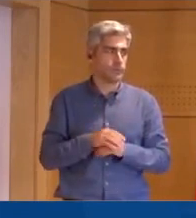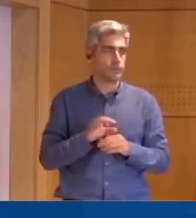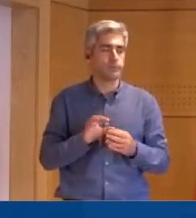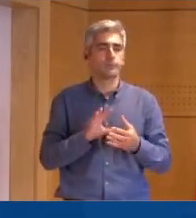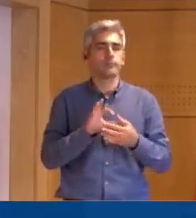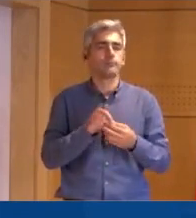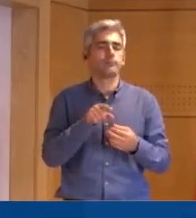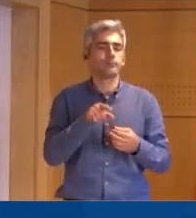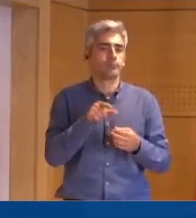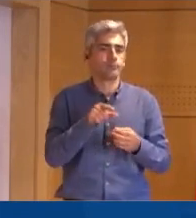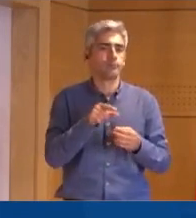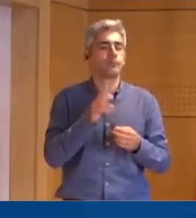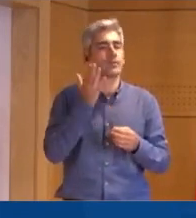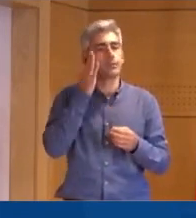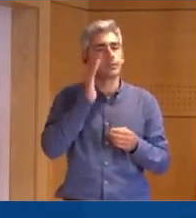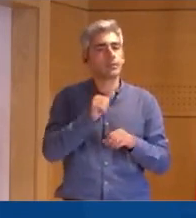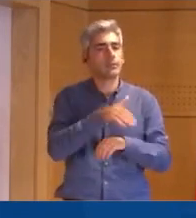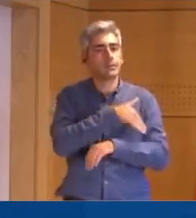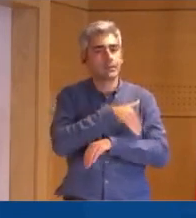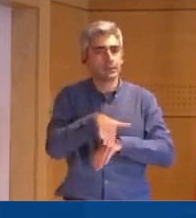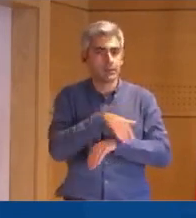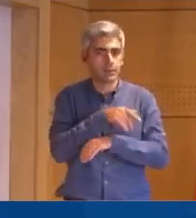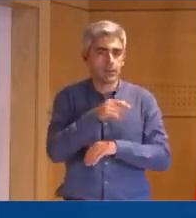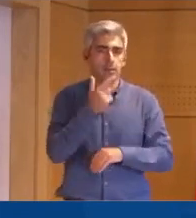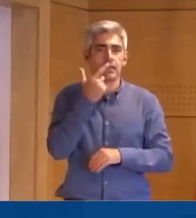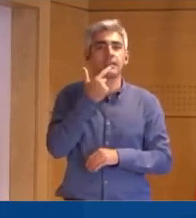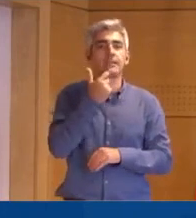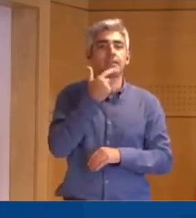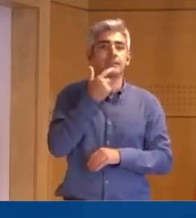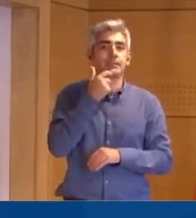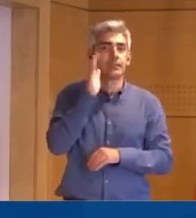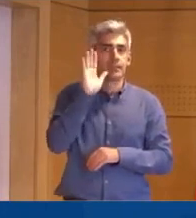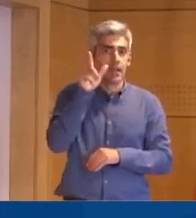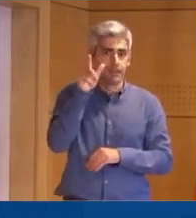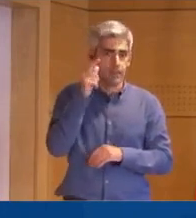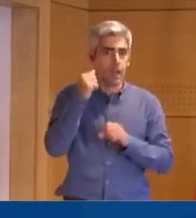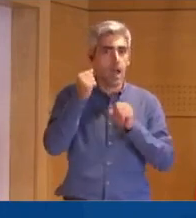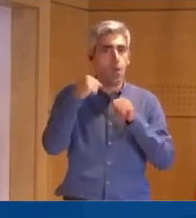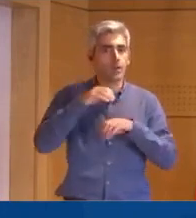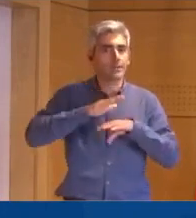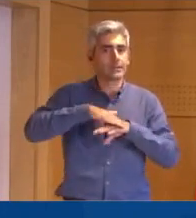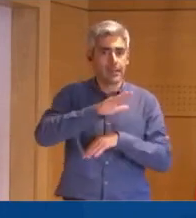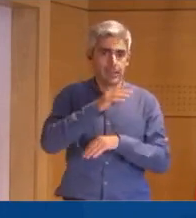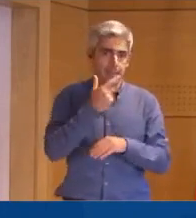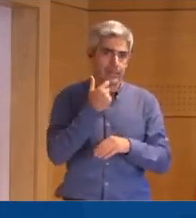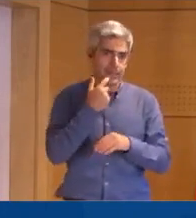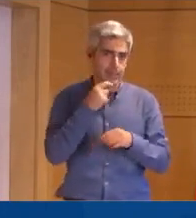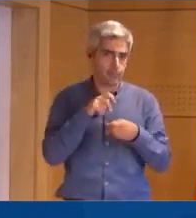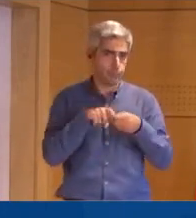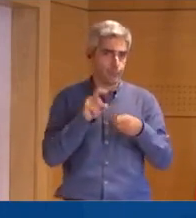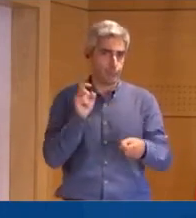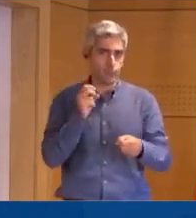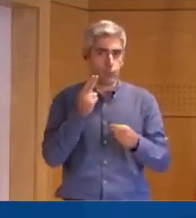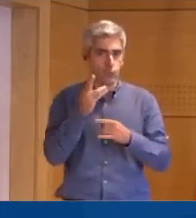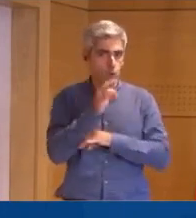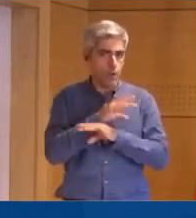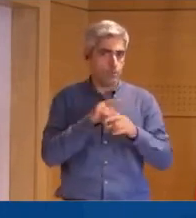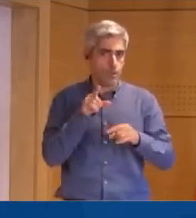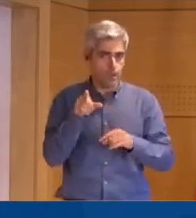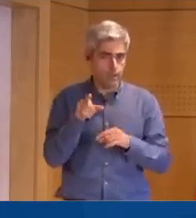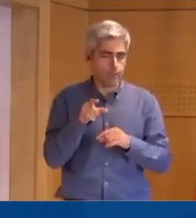âmbito do título de residência de britânicos beneficiários do acordo de saída do Reino Unido da União Europeia,